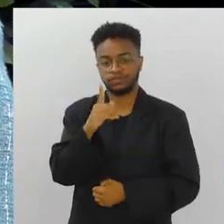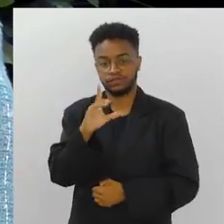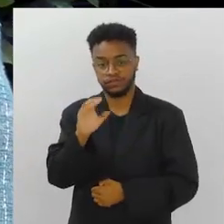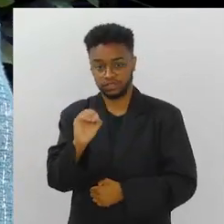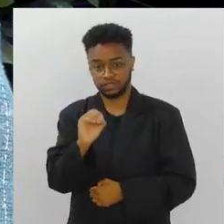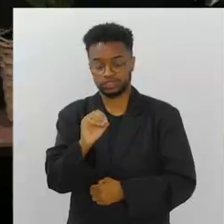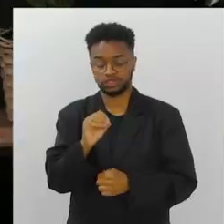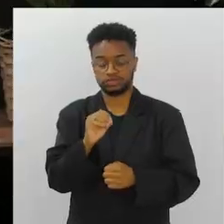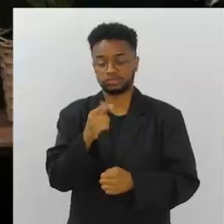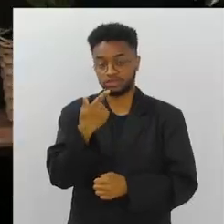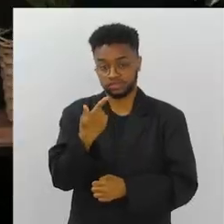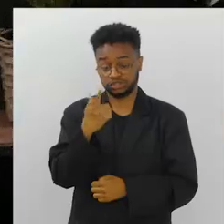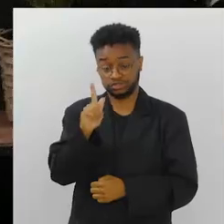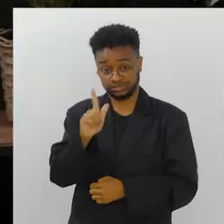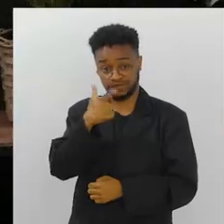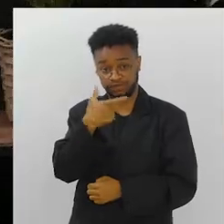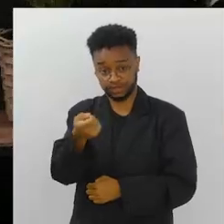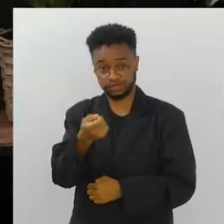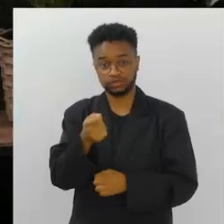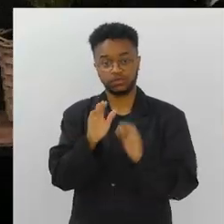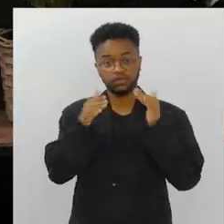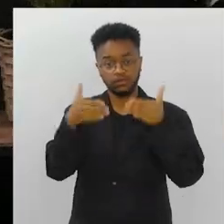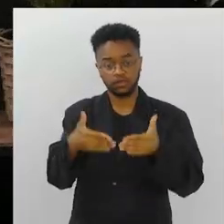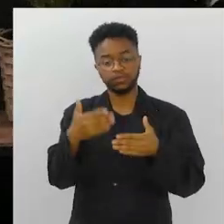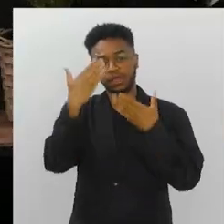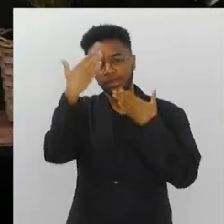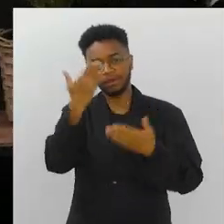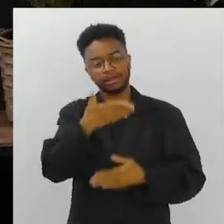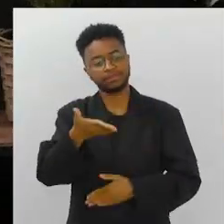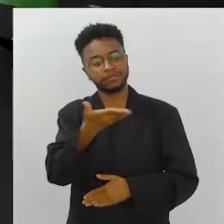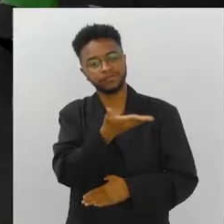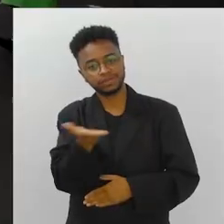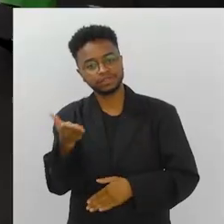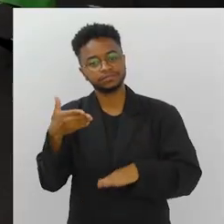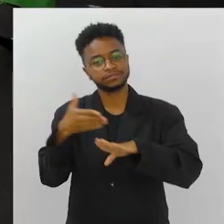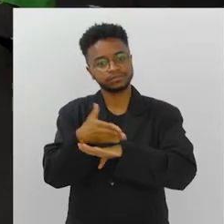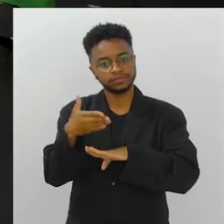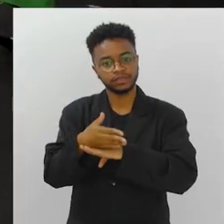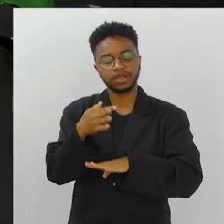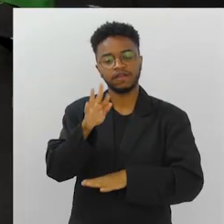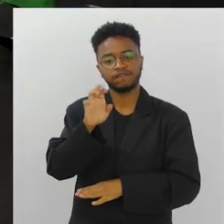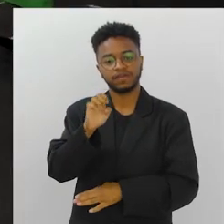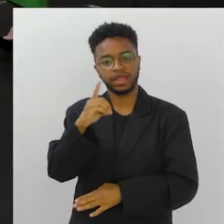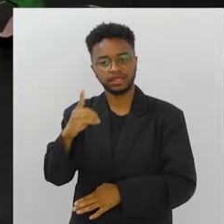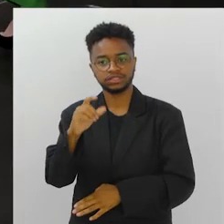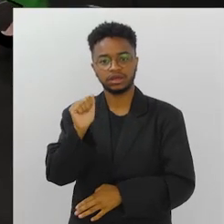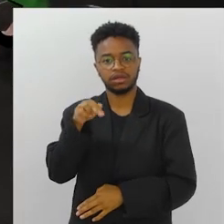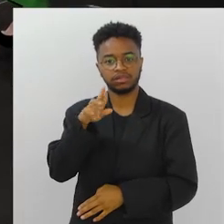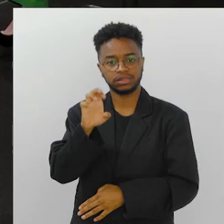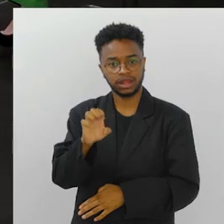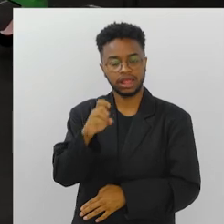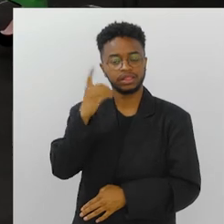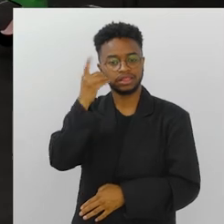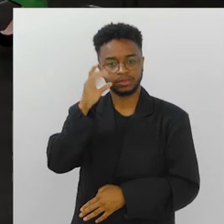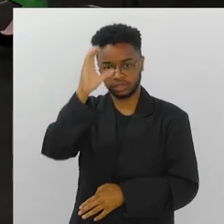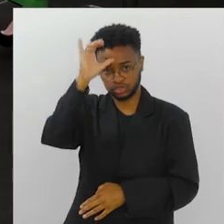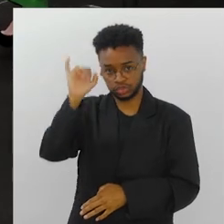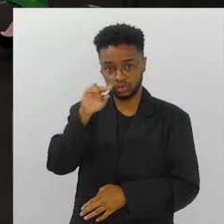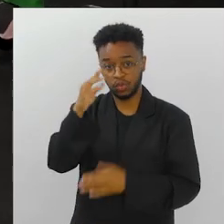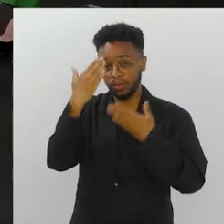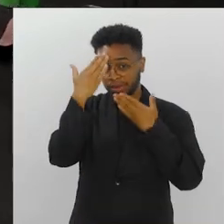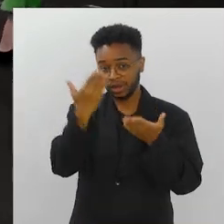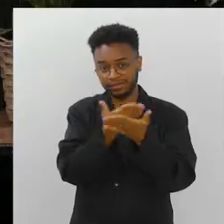G20. Gente, queria agradecer a participação de todos. Fred, muito obrigada. Eu que agradeço. André, Márcio, deputada,